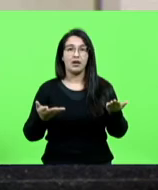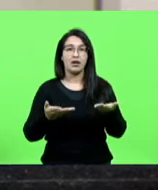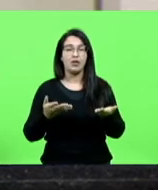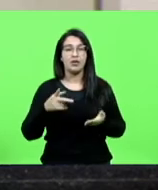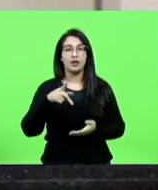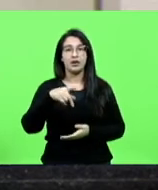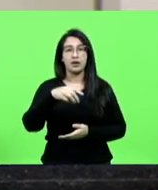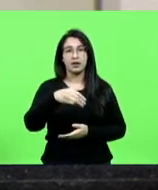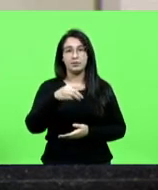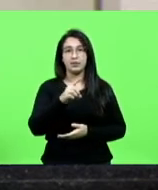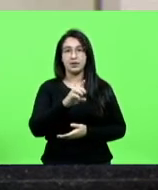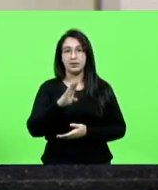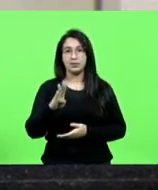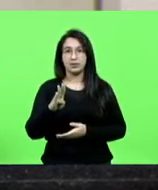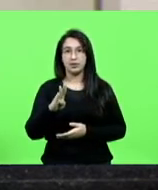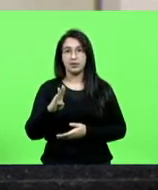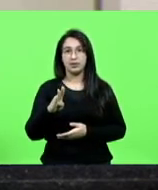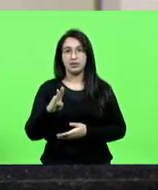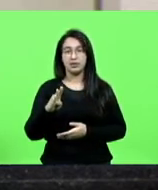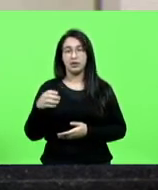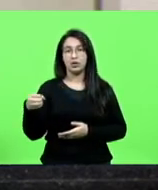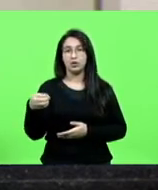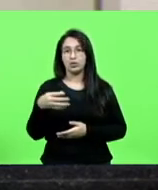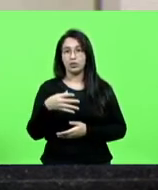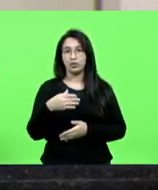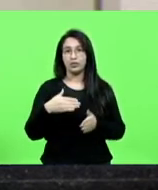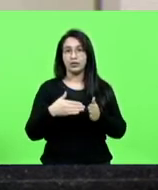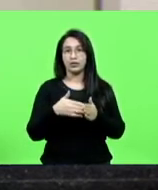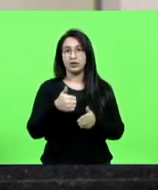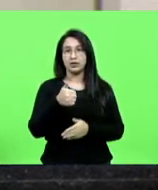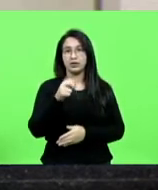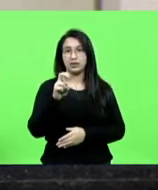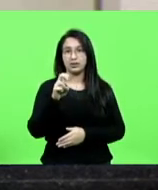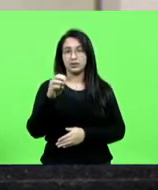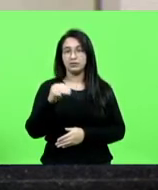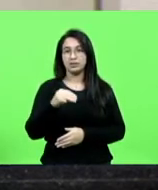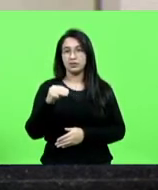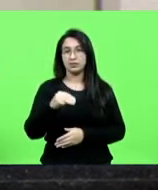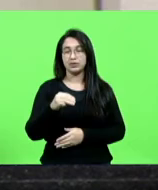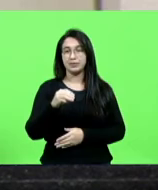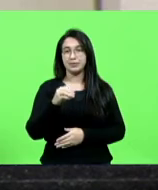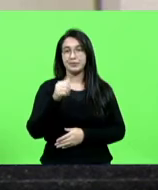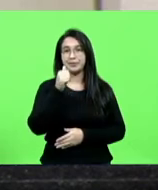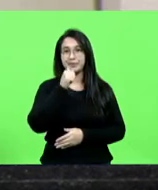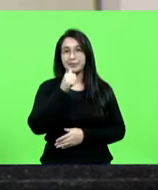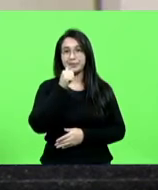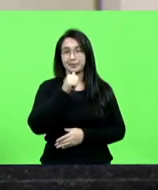partido novo por 15 minutos a deputada Ada de Luca